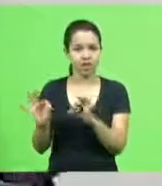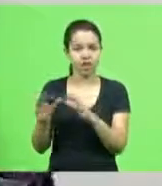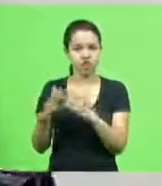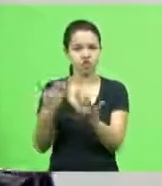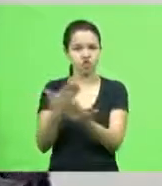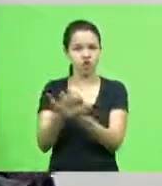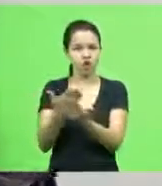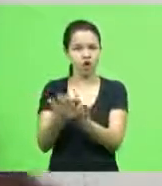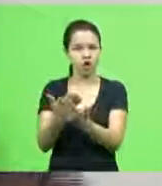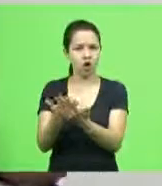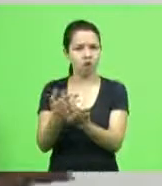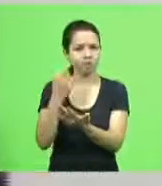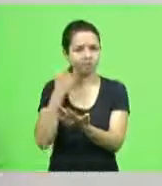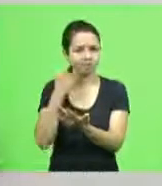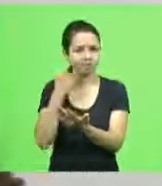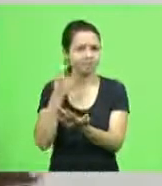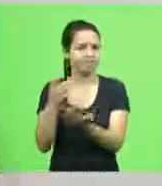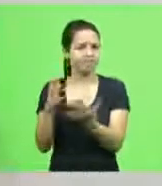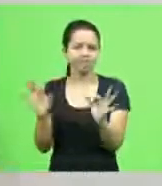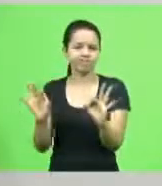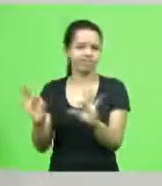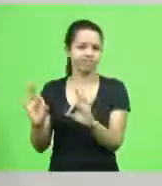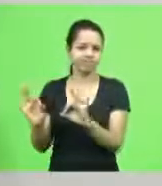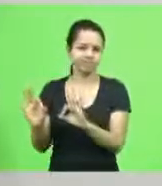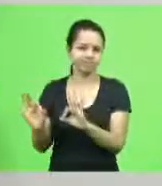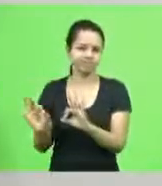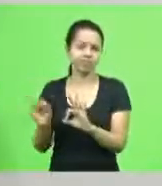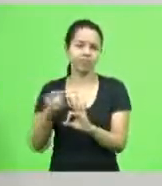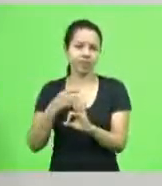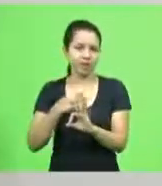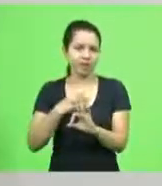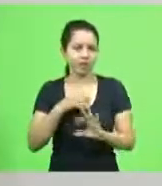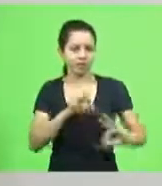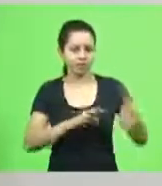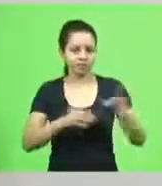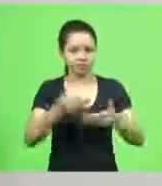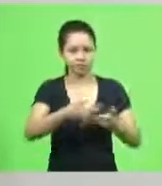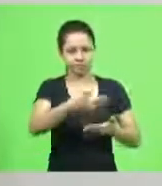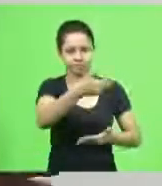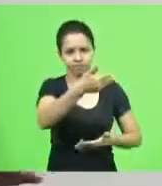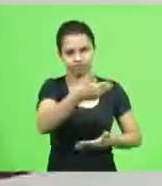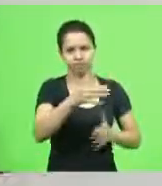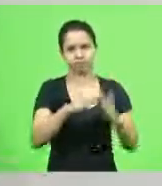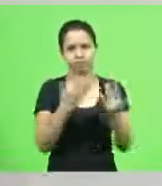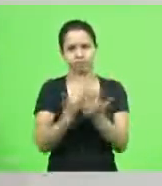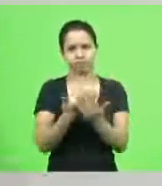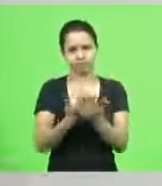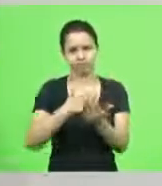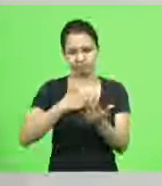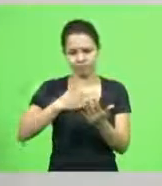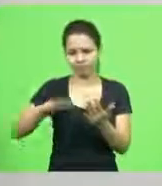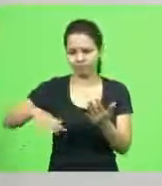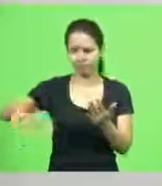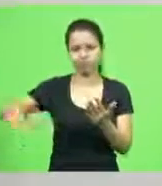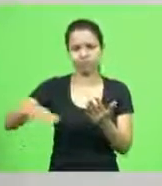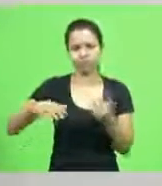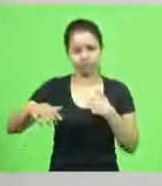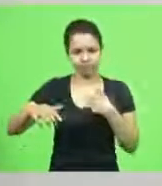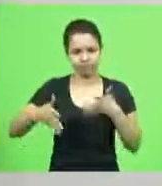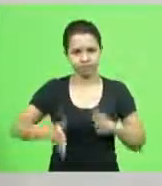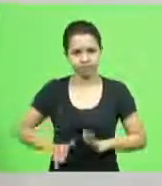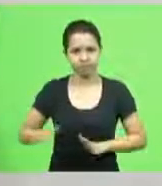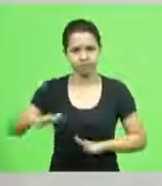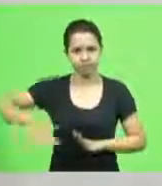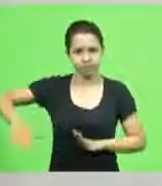estão a nada eu estou fazendo um inventário das escolas estaduais da minha região e estão a nada graças ao professor